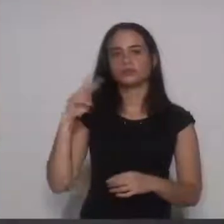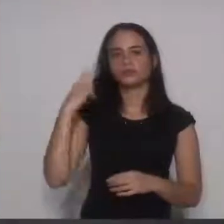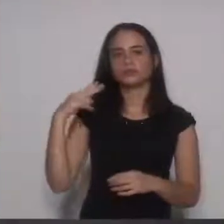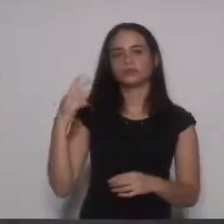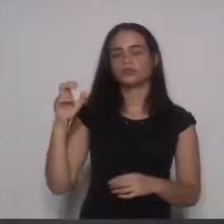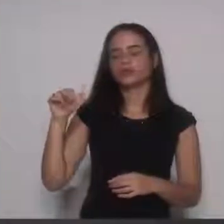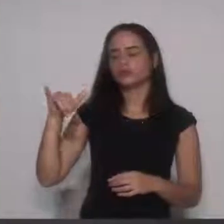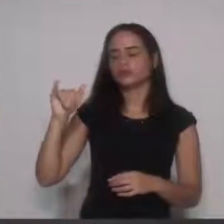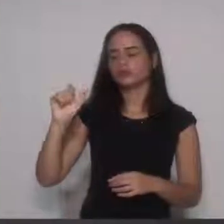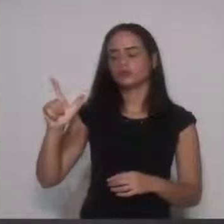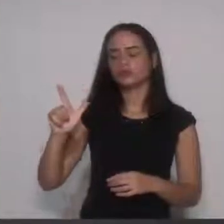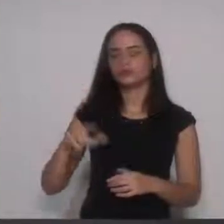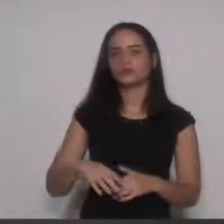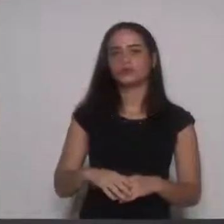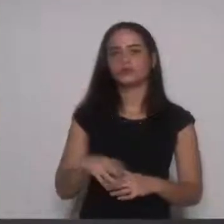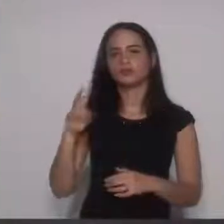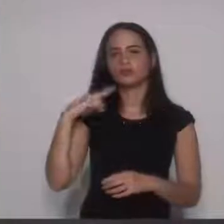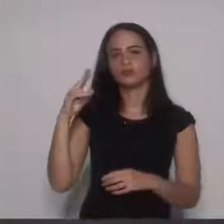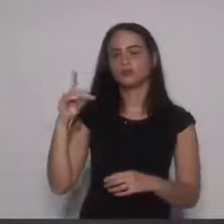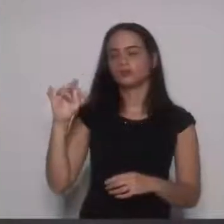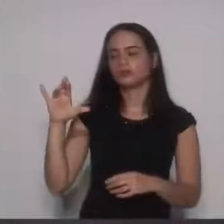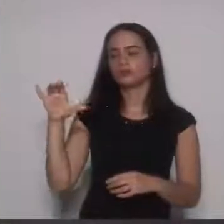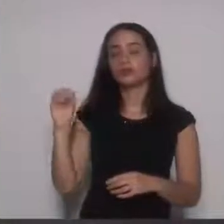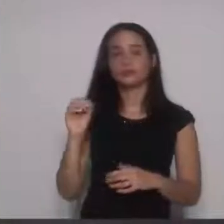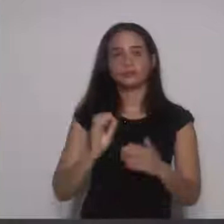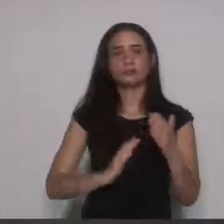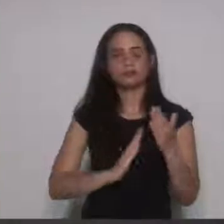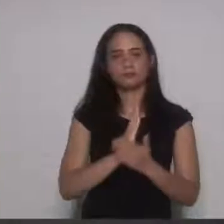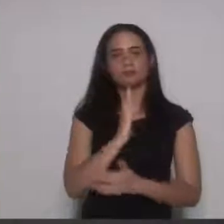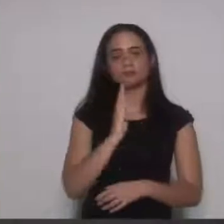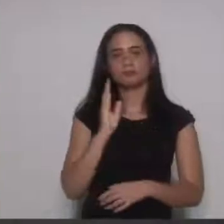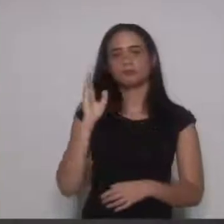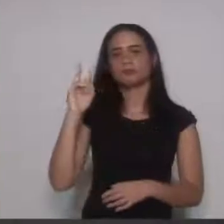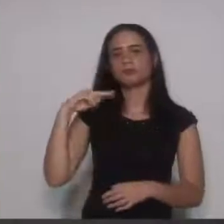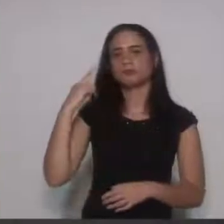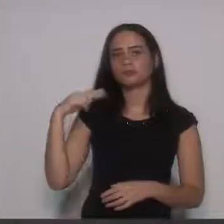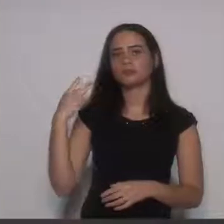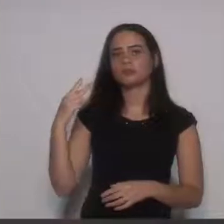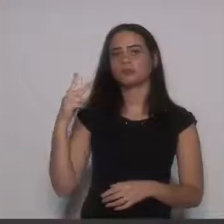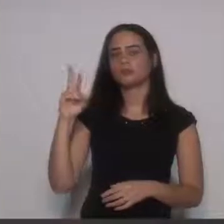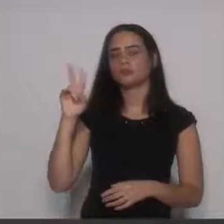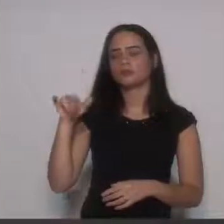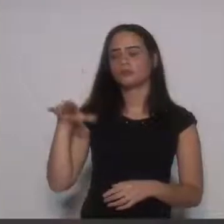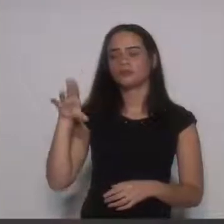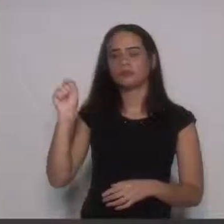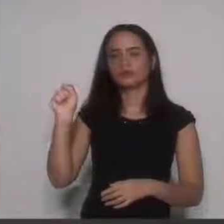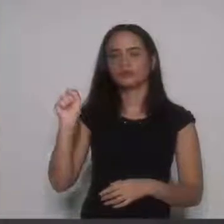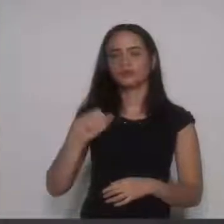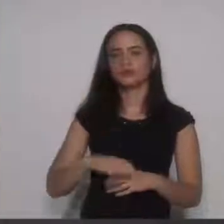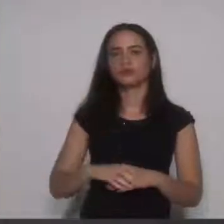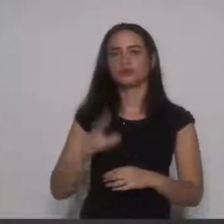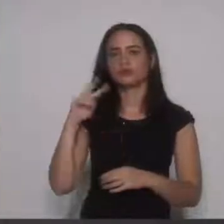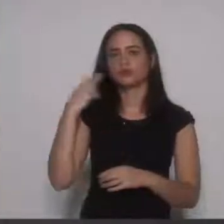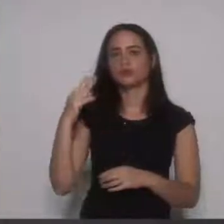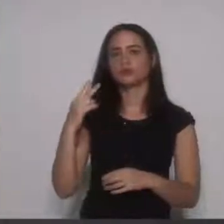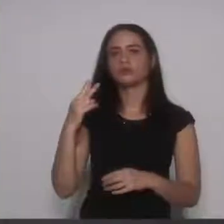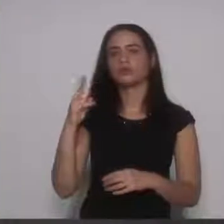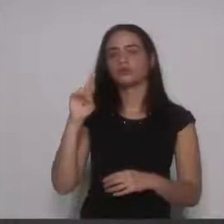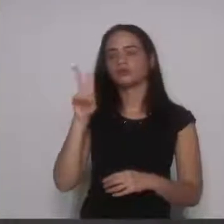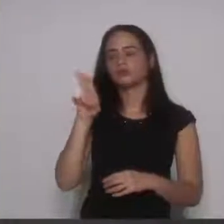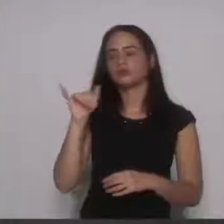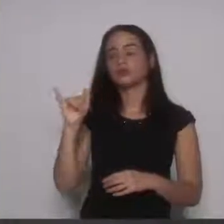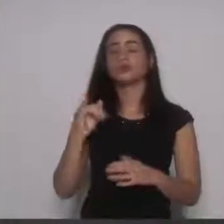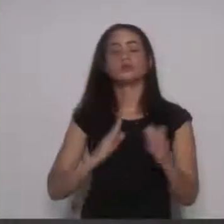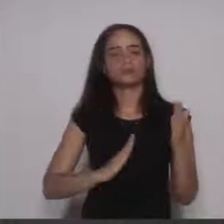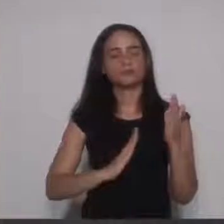Vereador Anil Ramos. Vereador Paulinho Palmeira. Aprovo. Vereador Robins Nunes. Vereador Rôme Acaixeira.